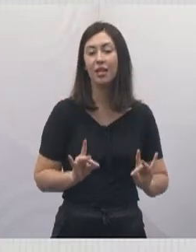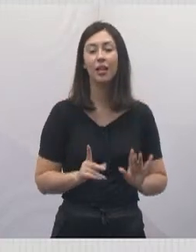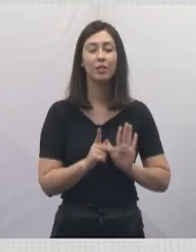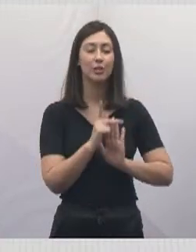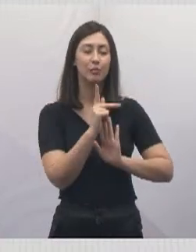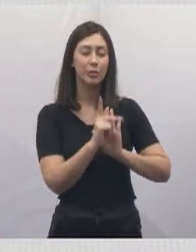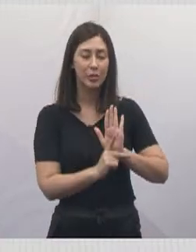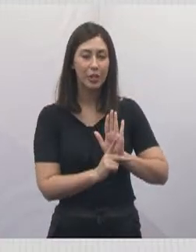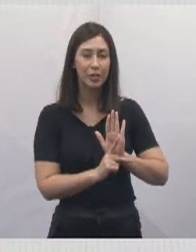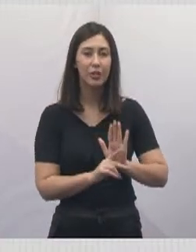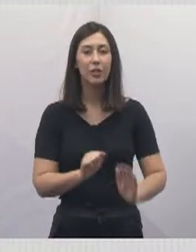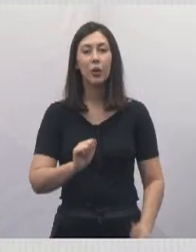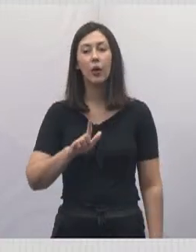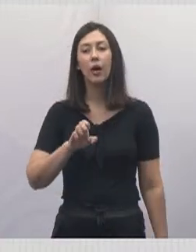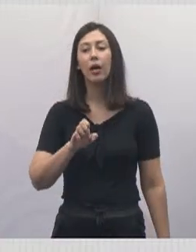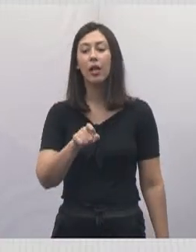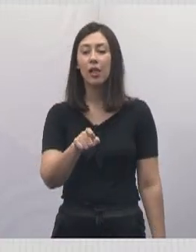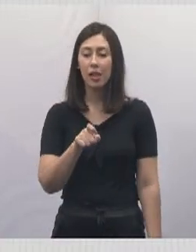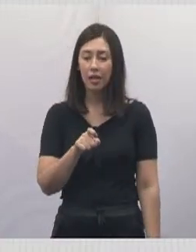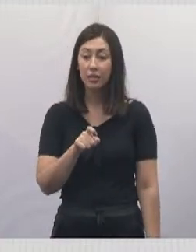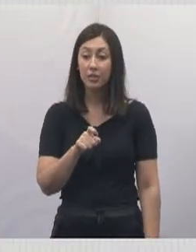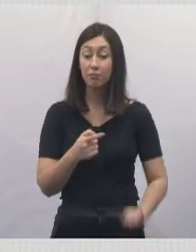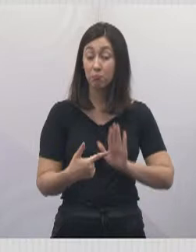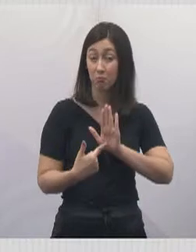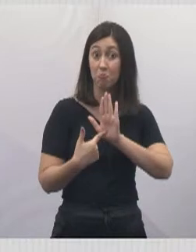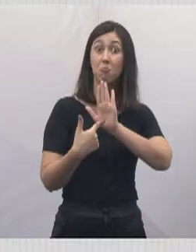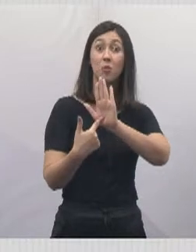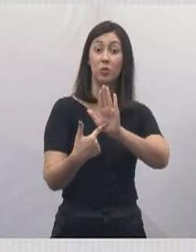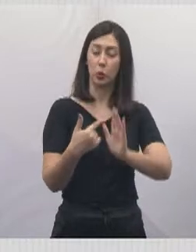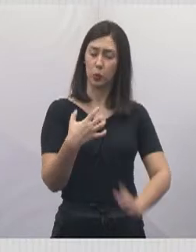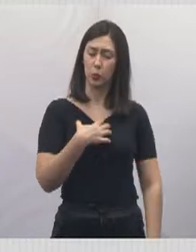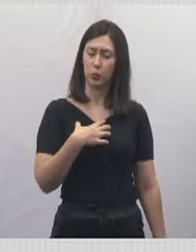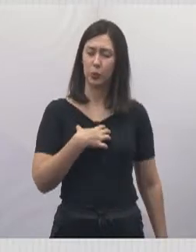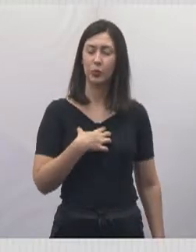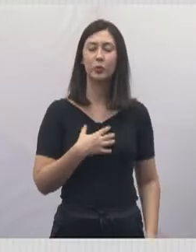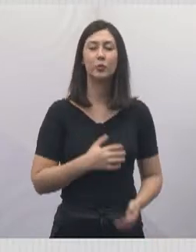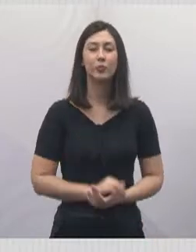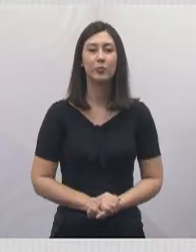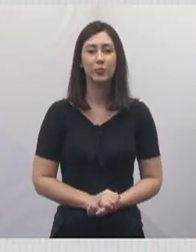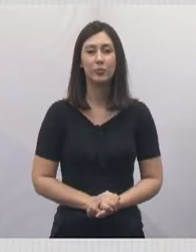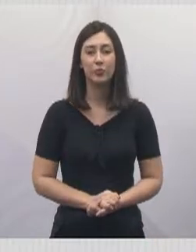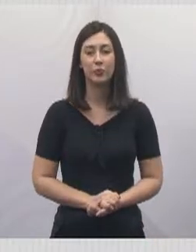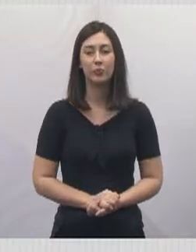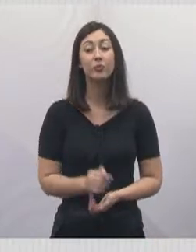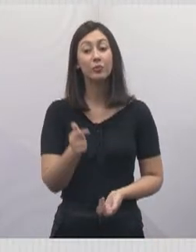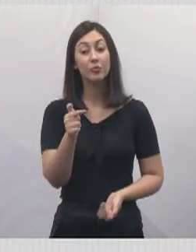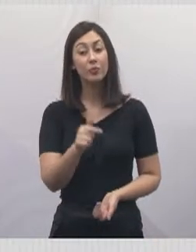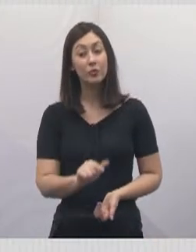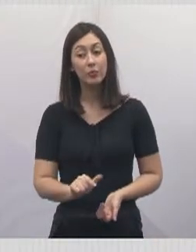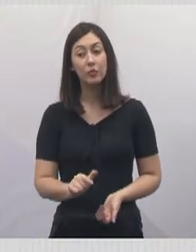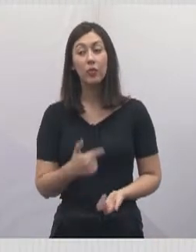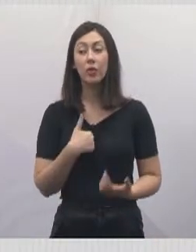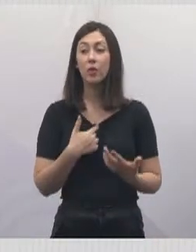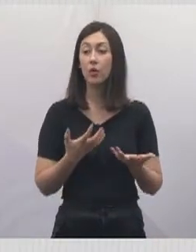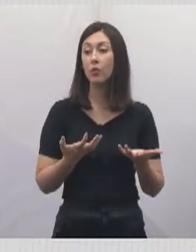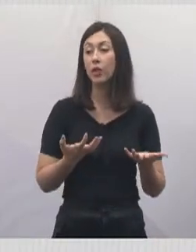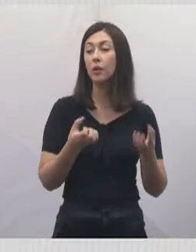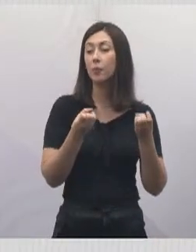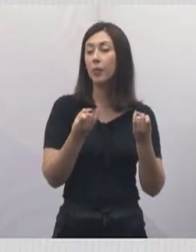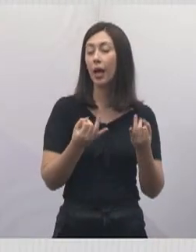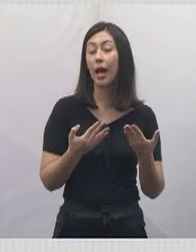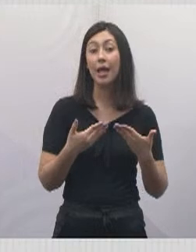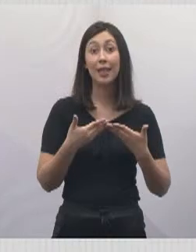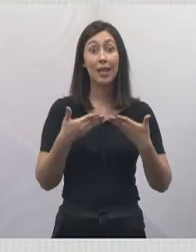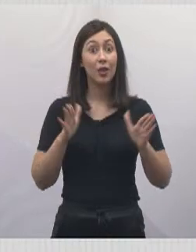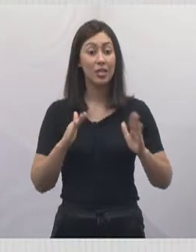projeto que o Alex nos deu, mostrou esse caminho para a gente. No próximo slide, quero também falar da